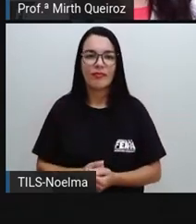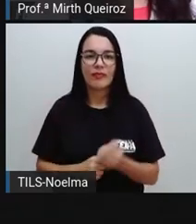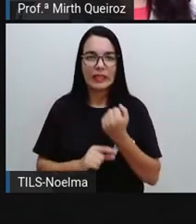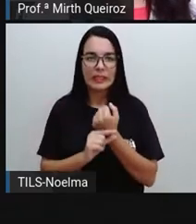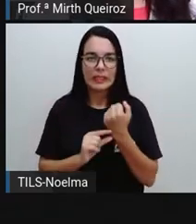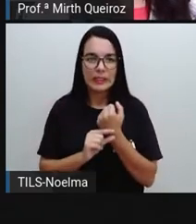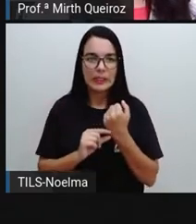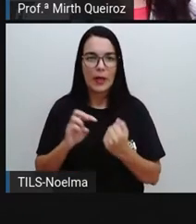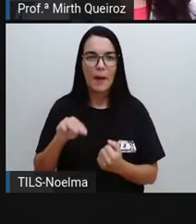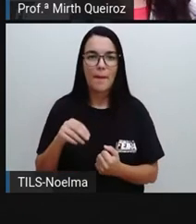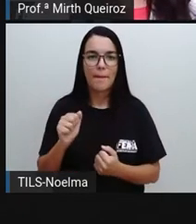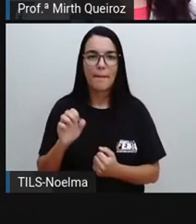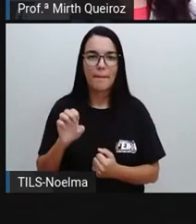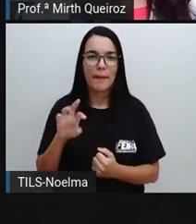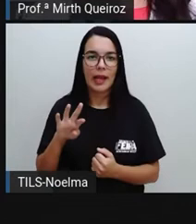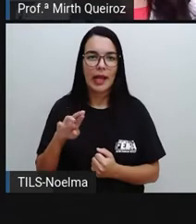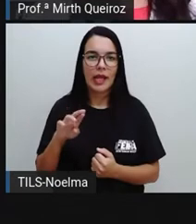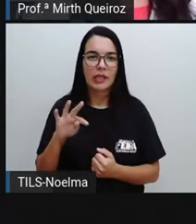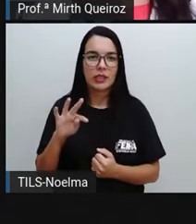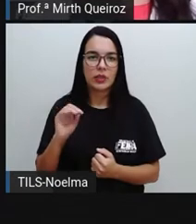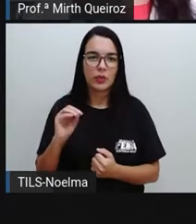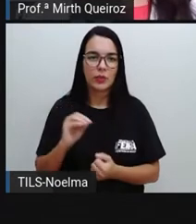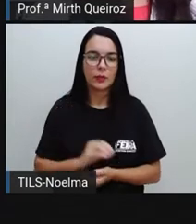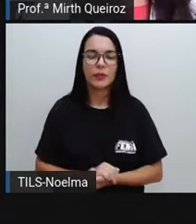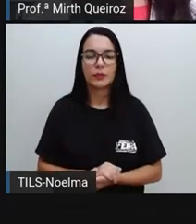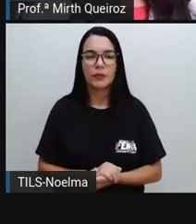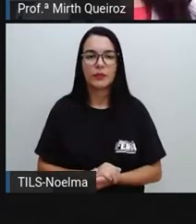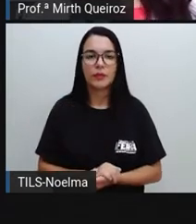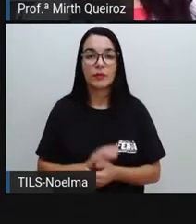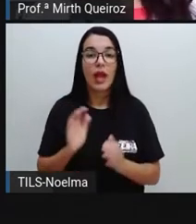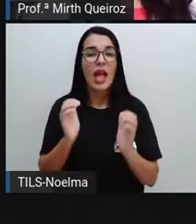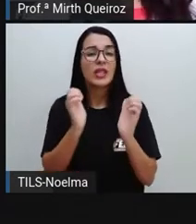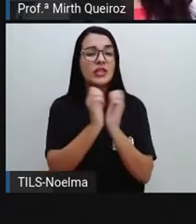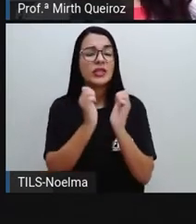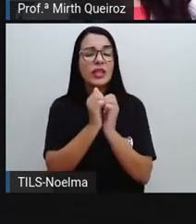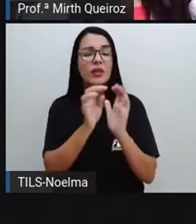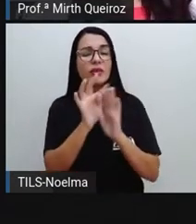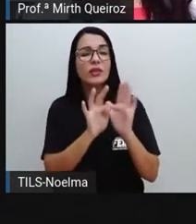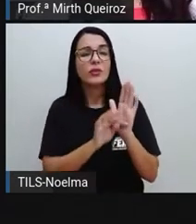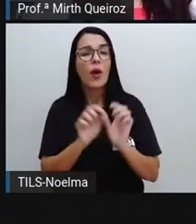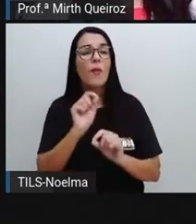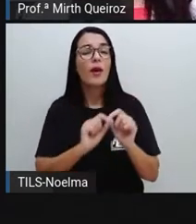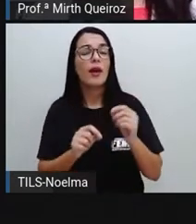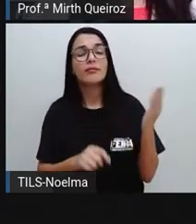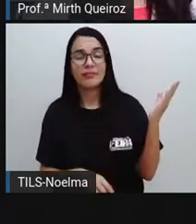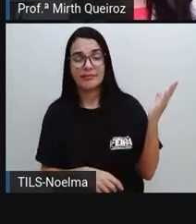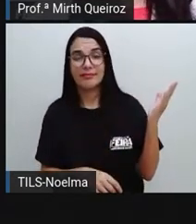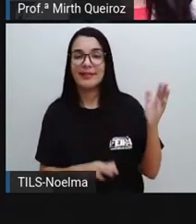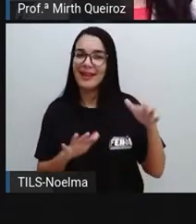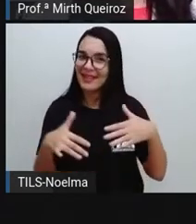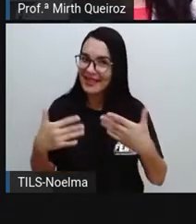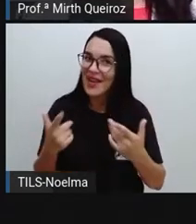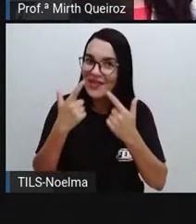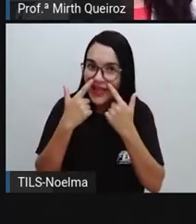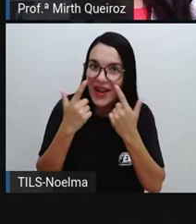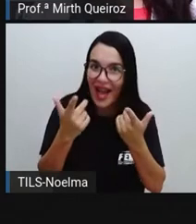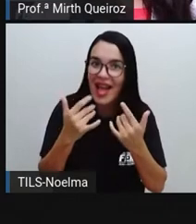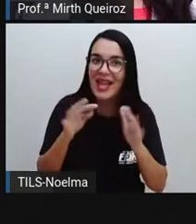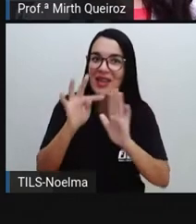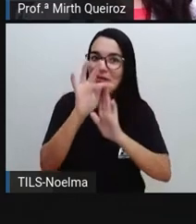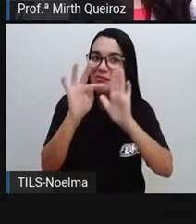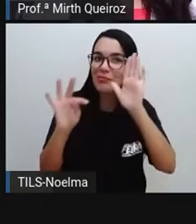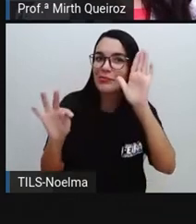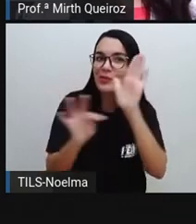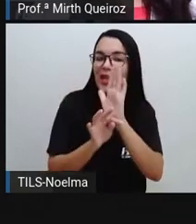-meistro-virtual.com Que gênero textual é esse? É um gênero de divulgação científica, como é que ele está